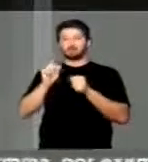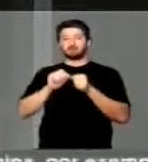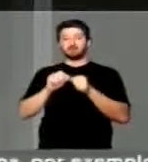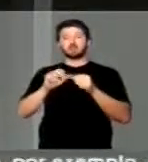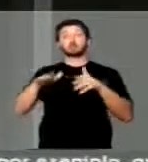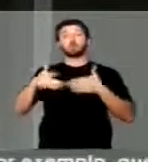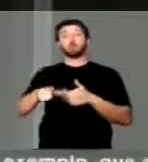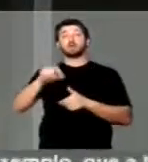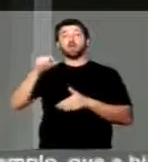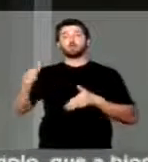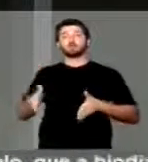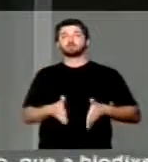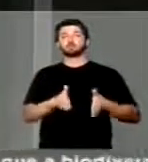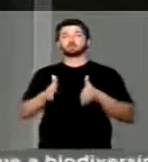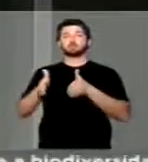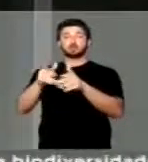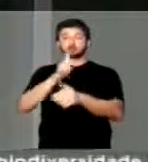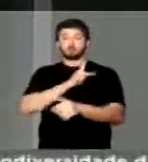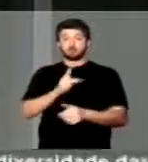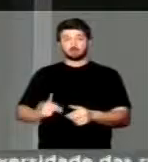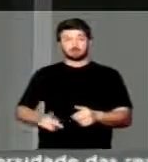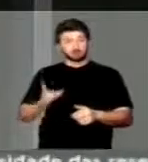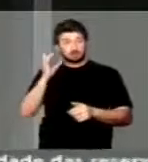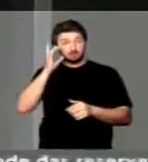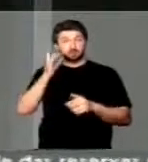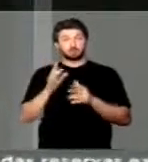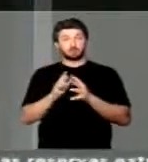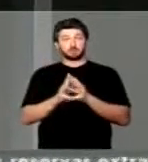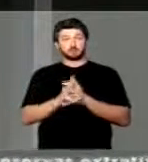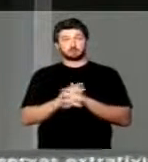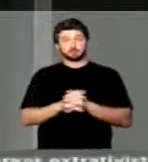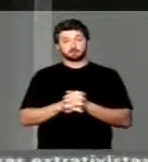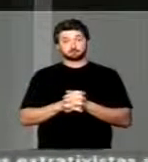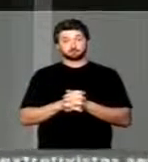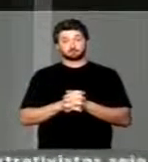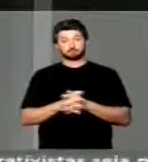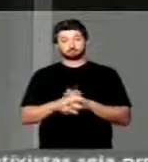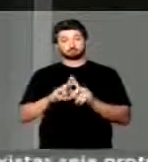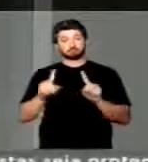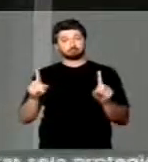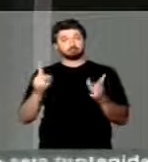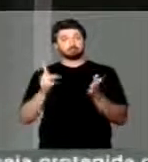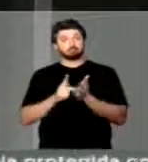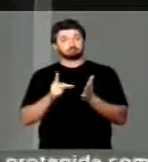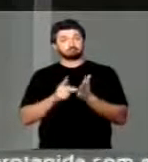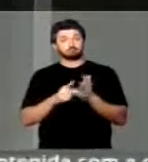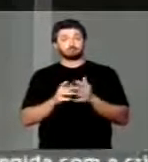sobre o caminho tomado pela presidente. que, na verdade,